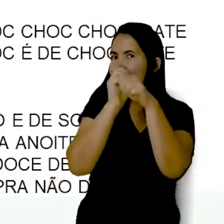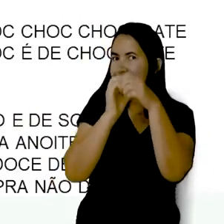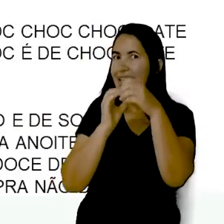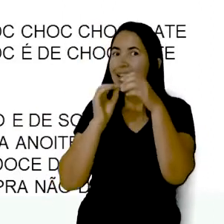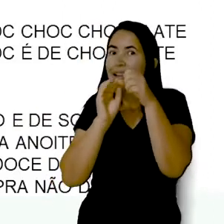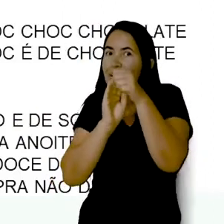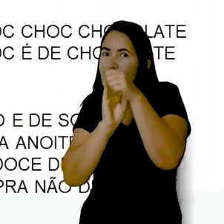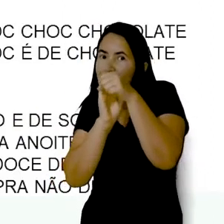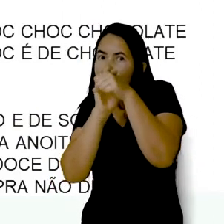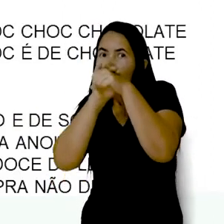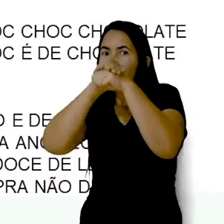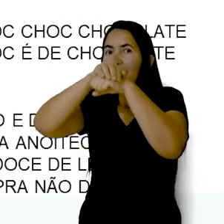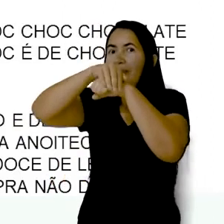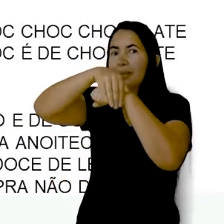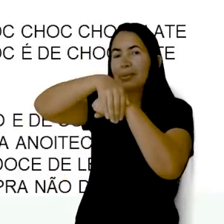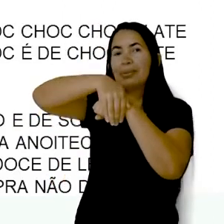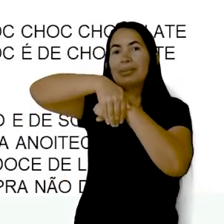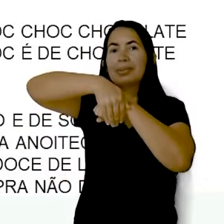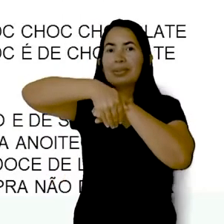anoitecer